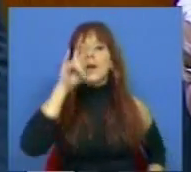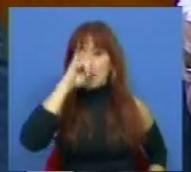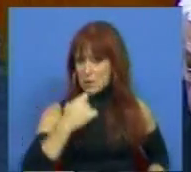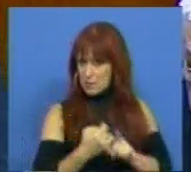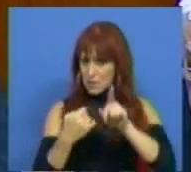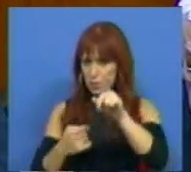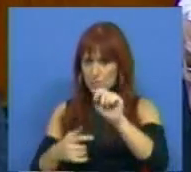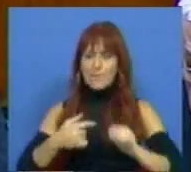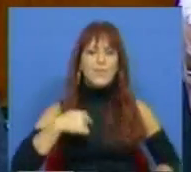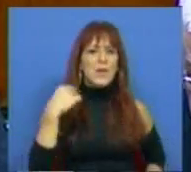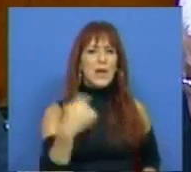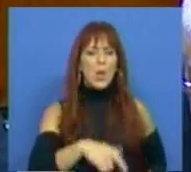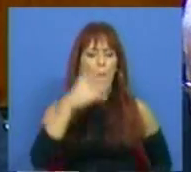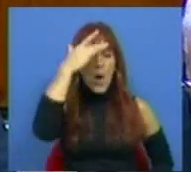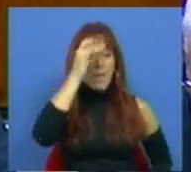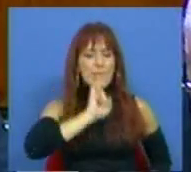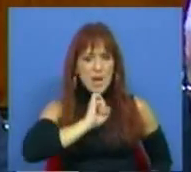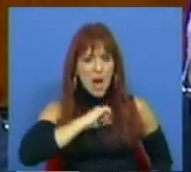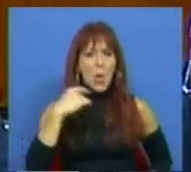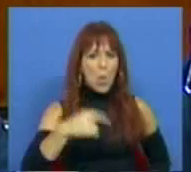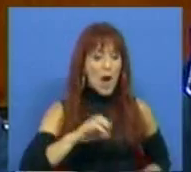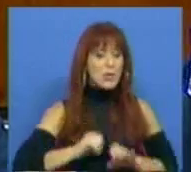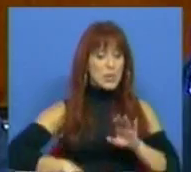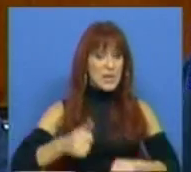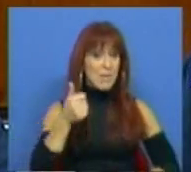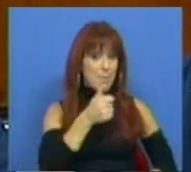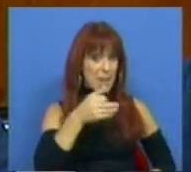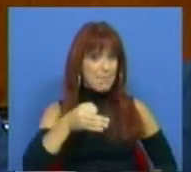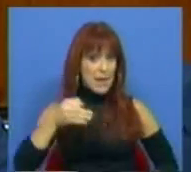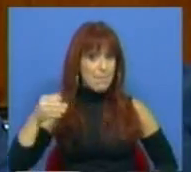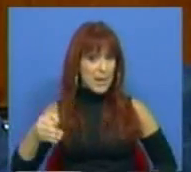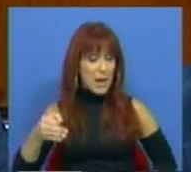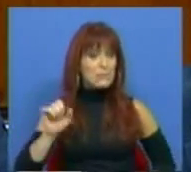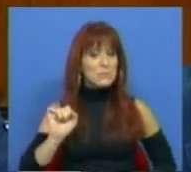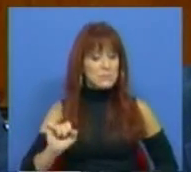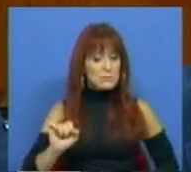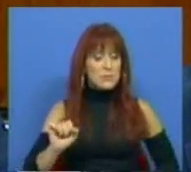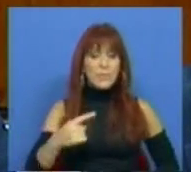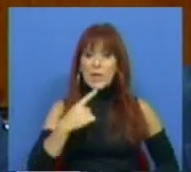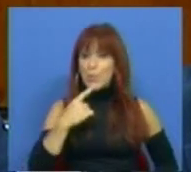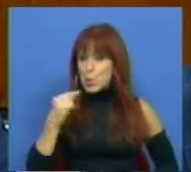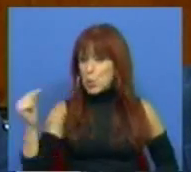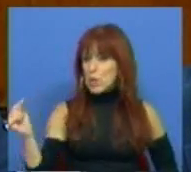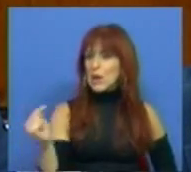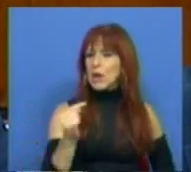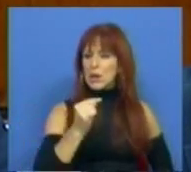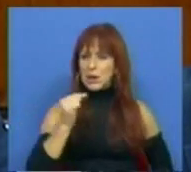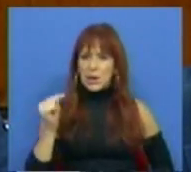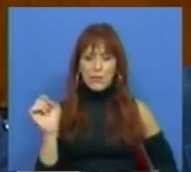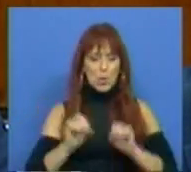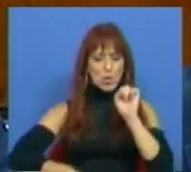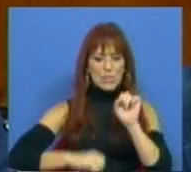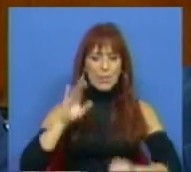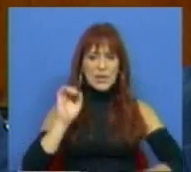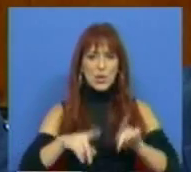seguinte. Eu tenho uma opinião sobre o que se passou no BPP de muito negativa. O que se